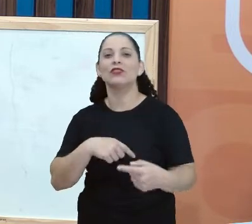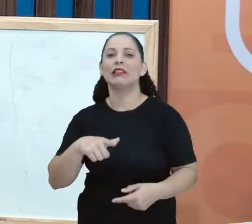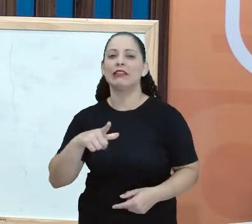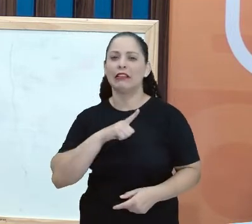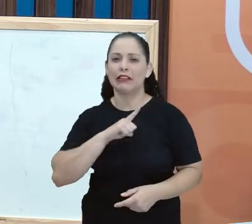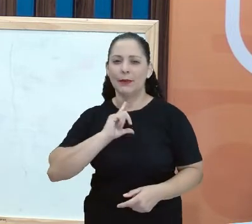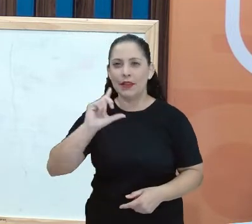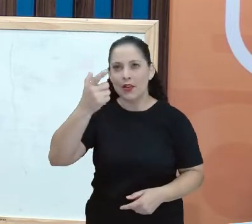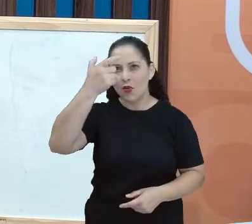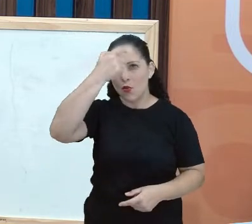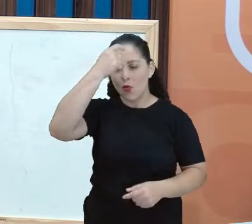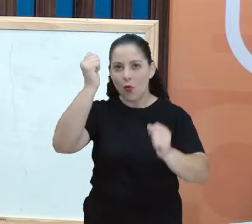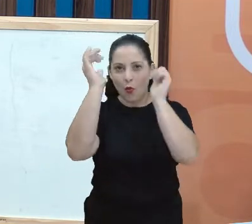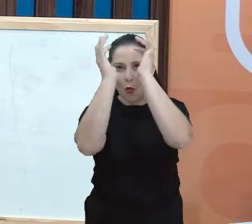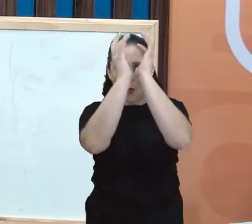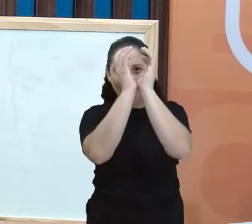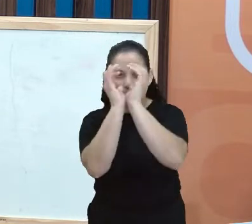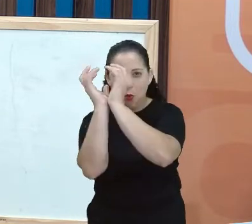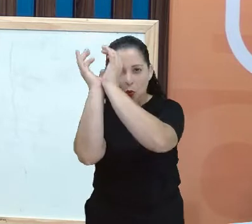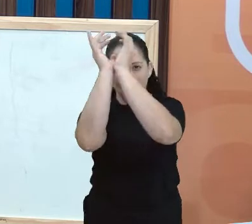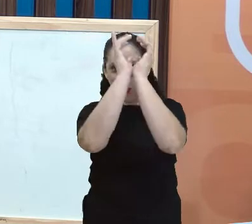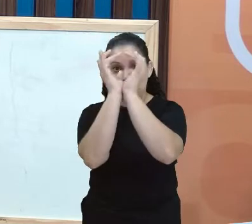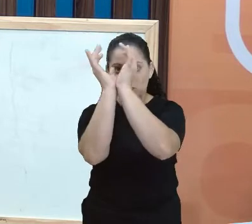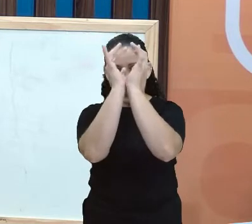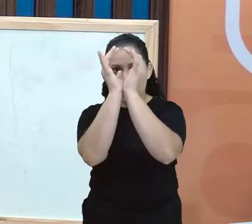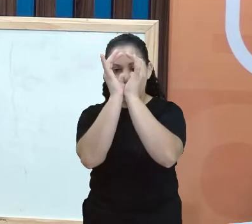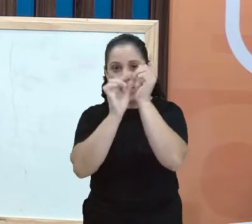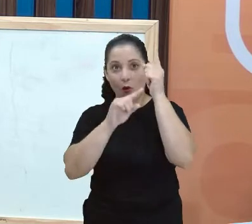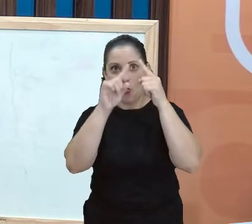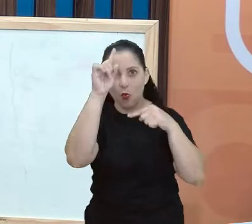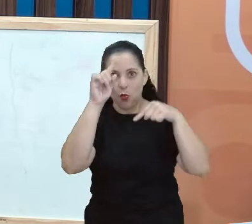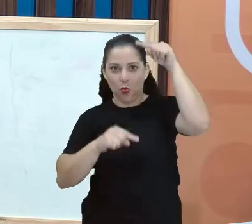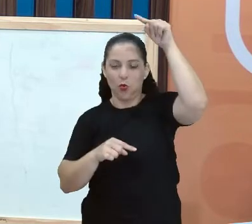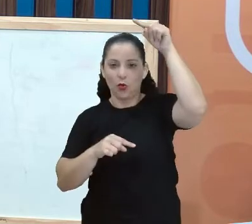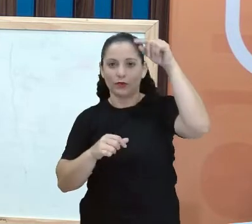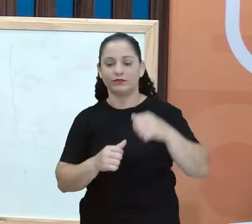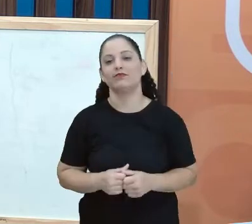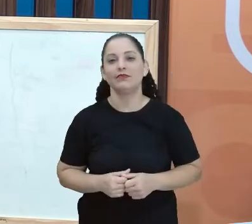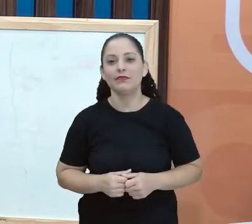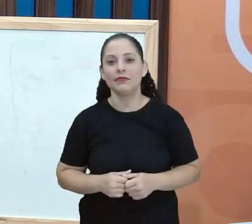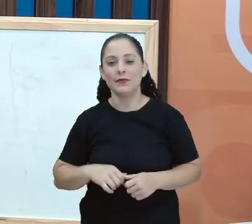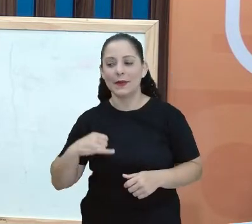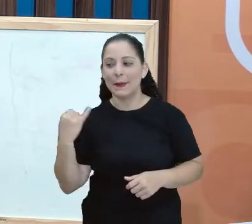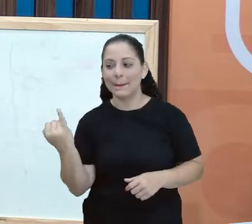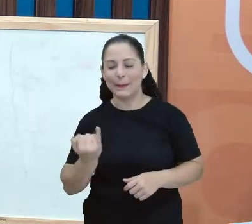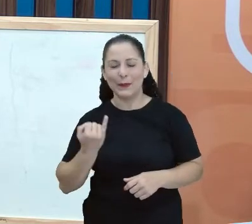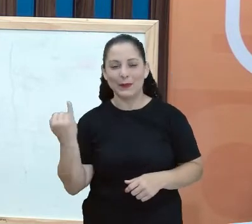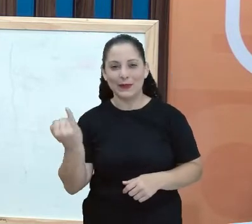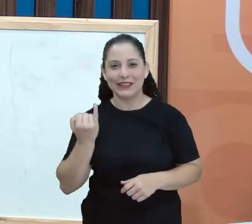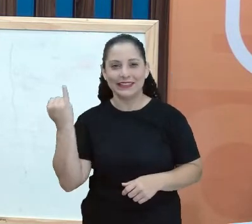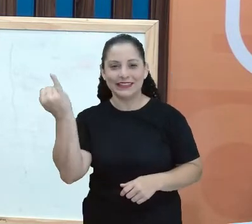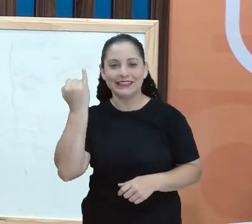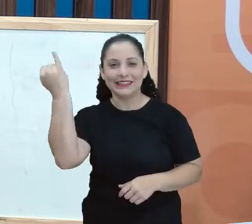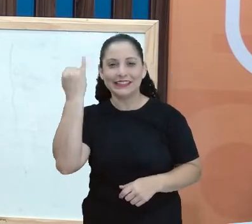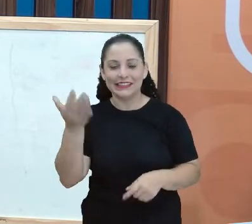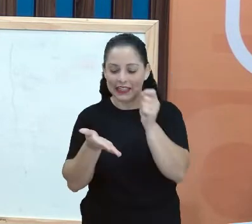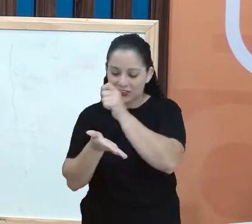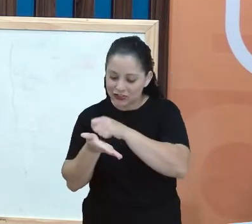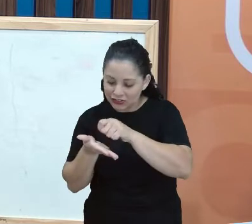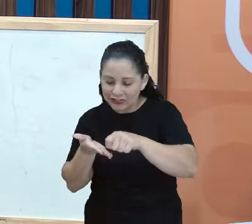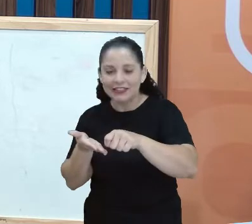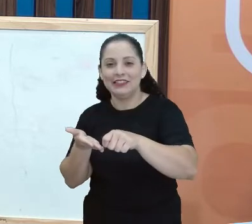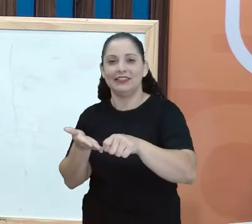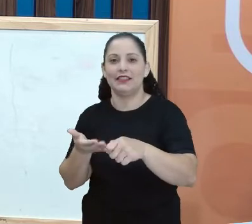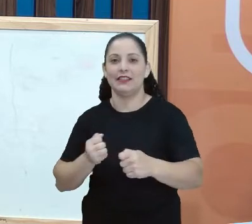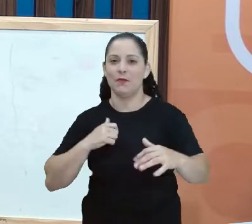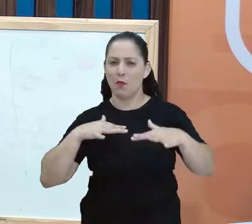cérebro, tá certo? É muito importante a escrita manuscrita, onde você faz todo